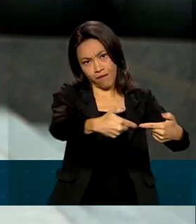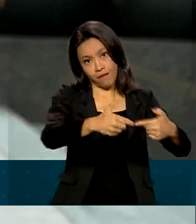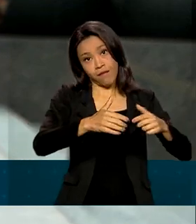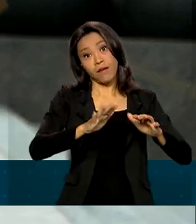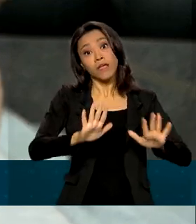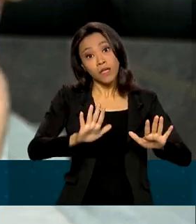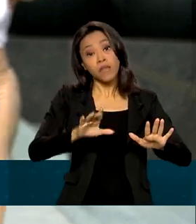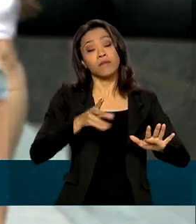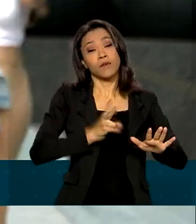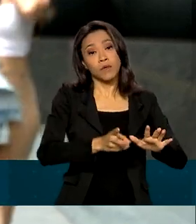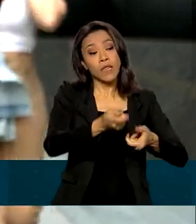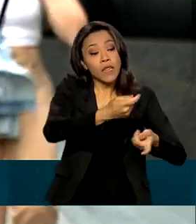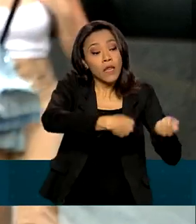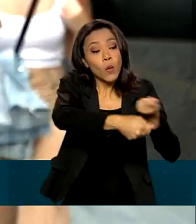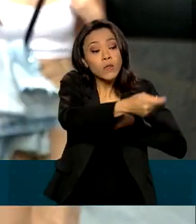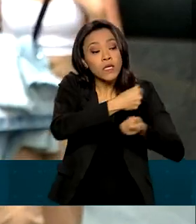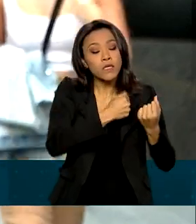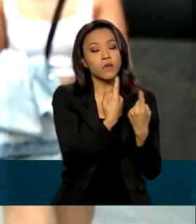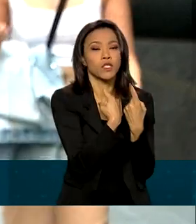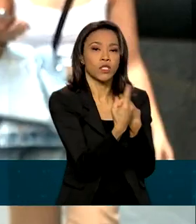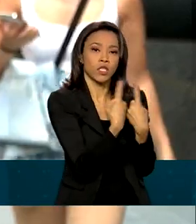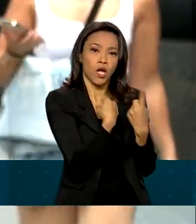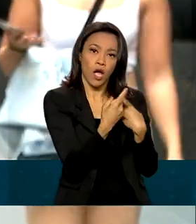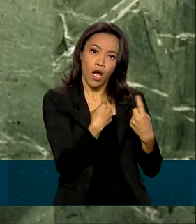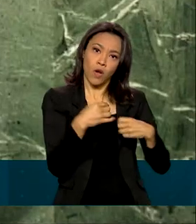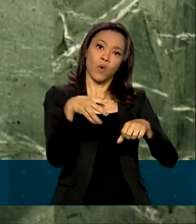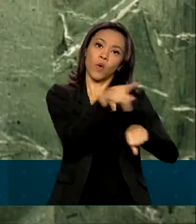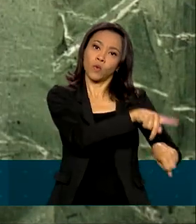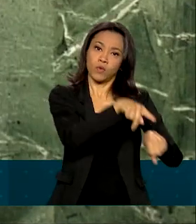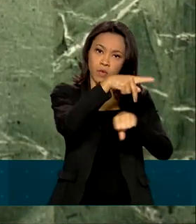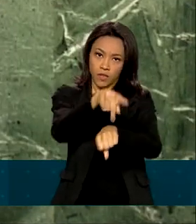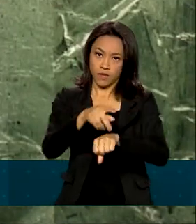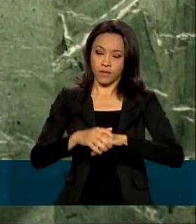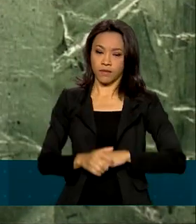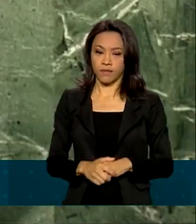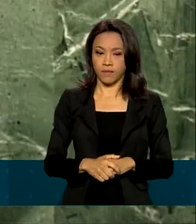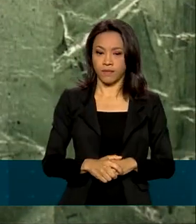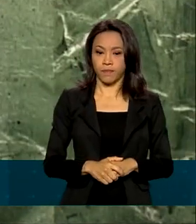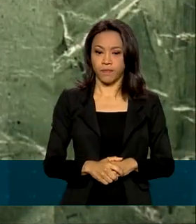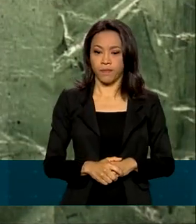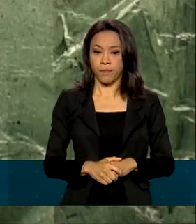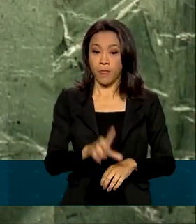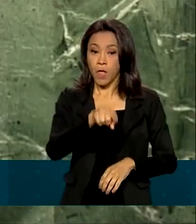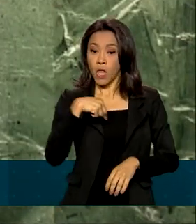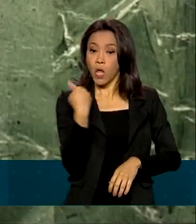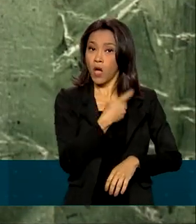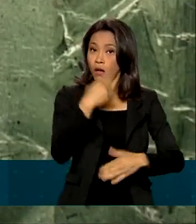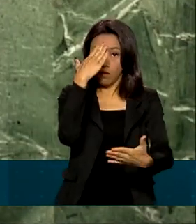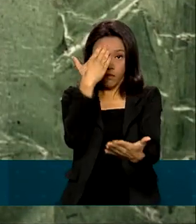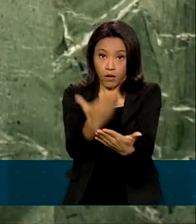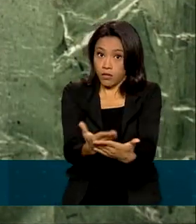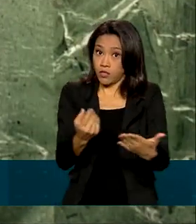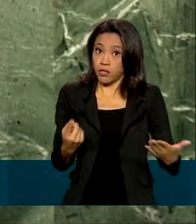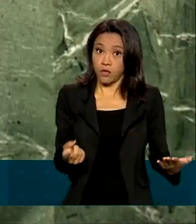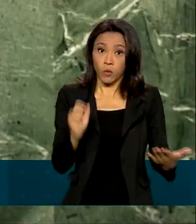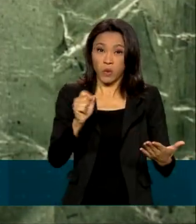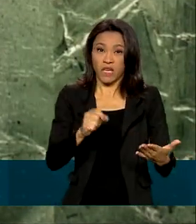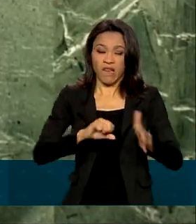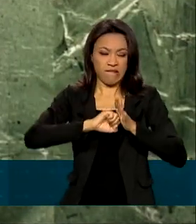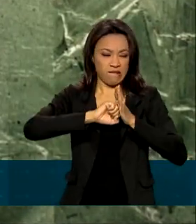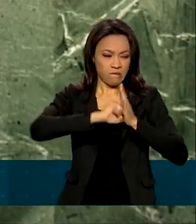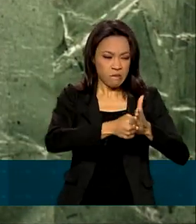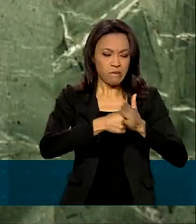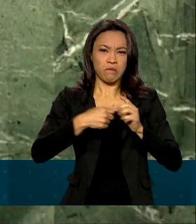negociação e diálogo entre os países. Não acreditamos que o melhor caminho seja a adoção de sanções